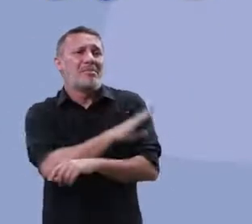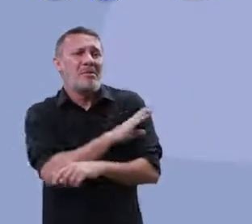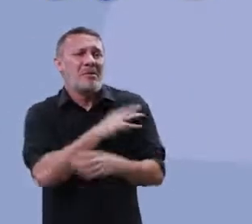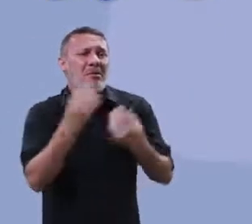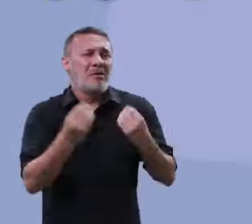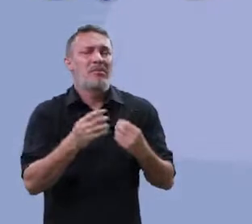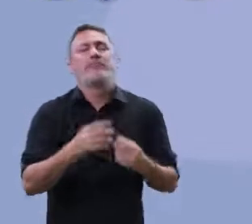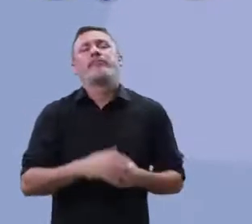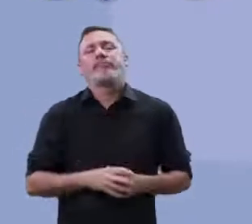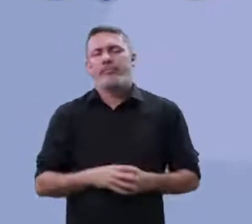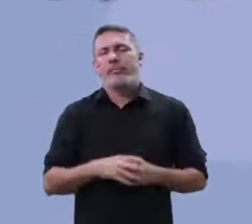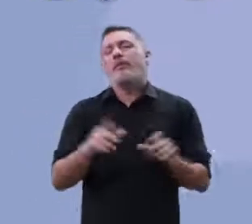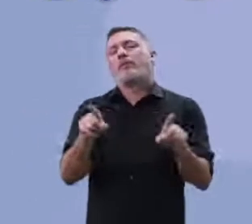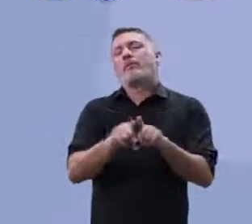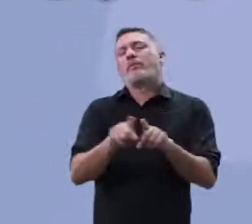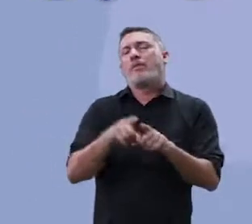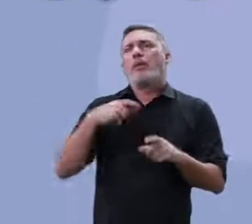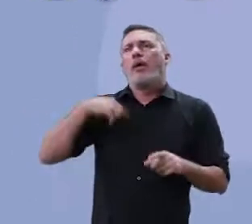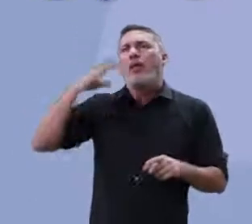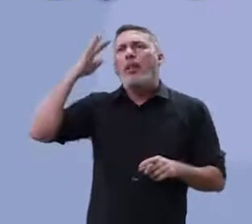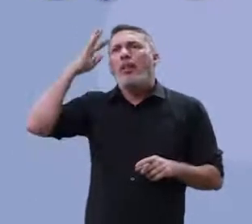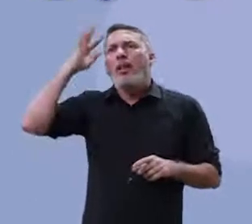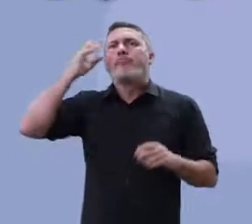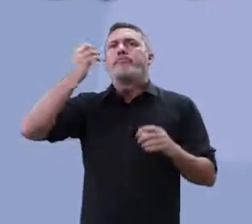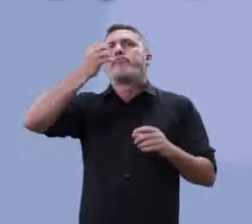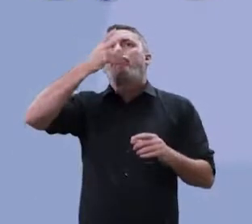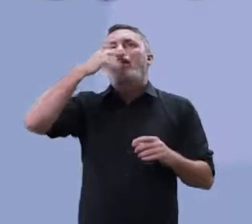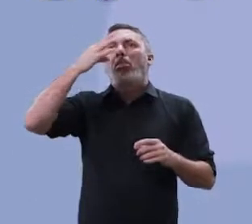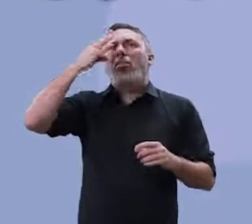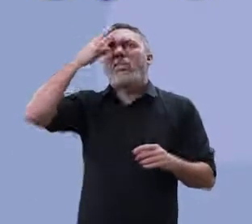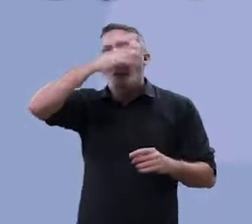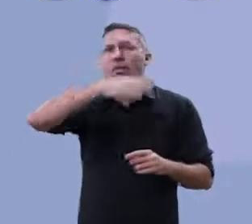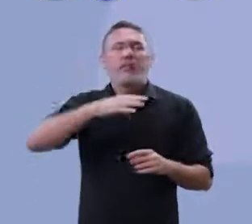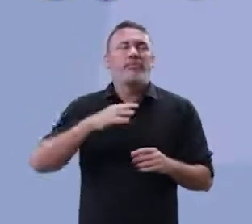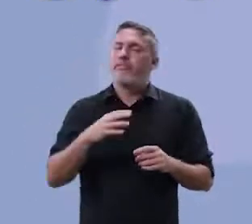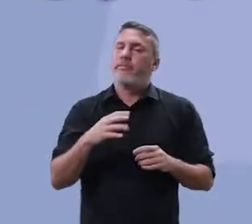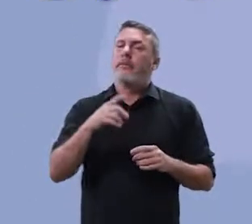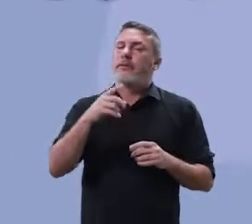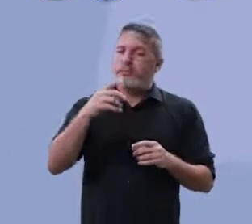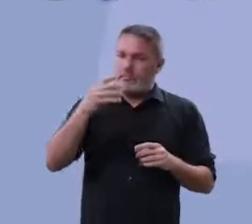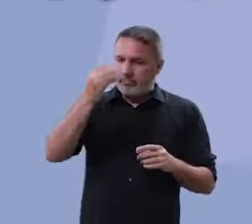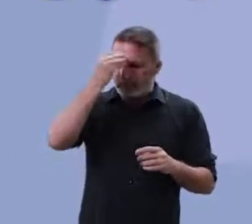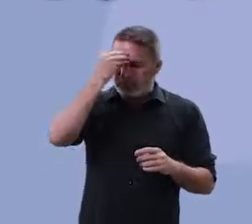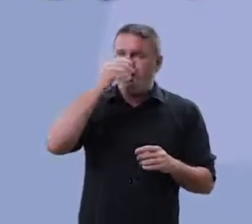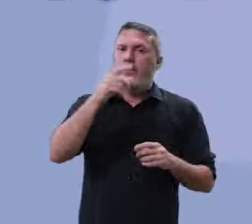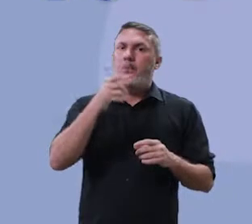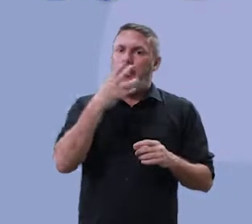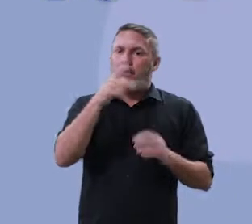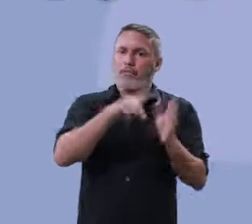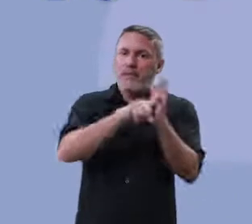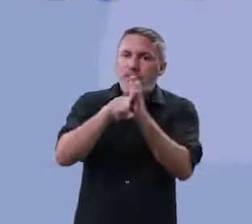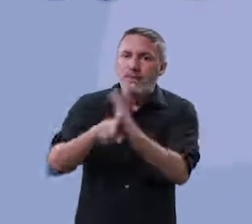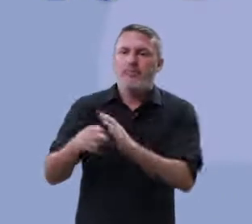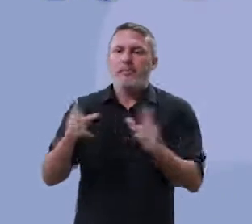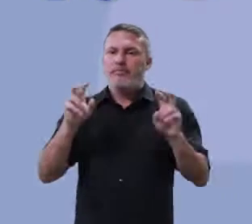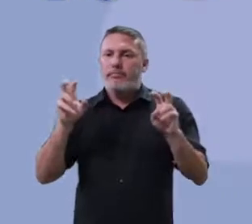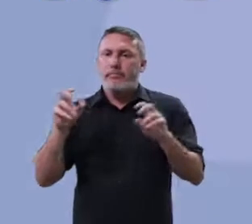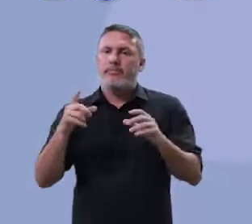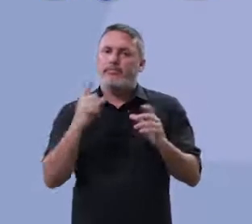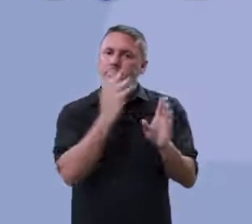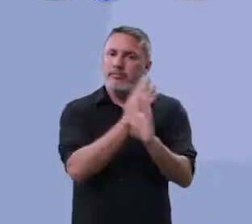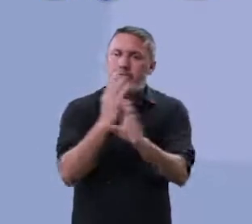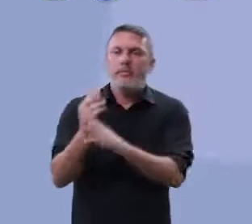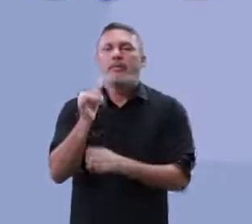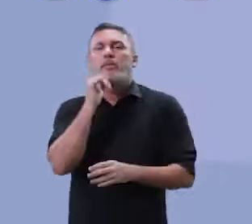A questão gramatical também, regência, concordância. Tudo isso aí, queridos. É bacana você pegar esses tópicos e pesquisar. Vai no